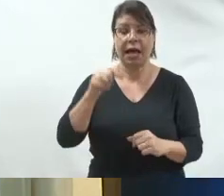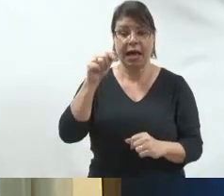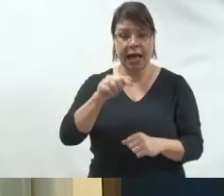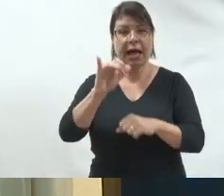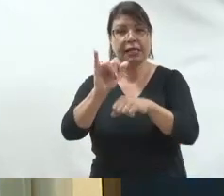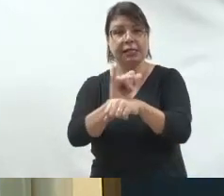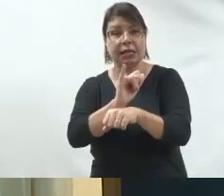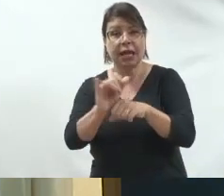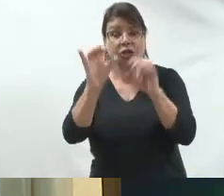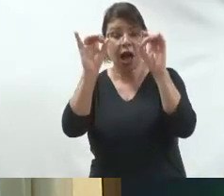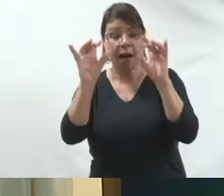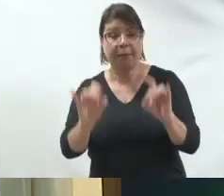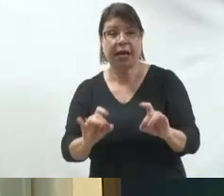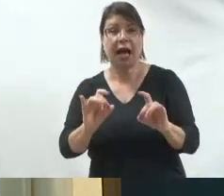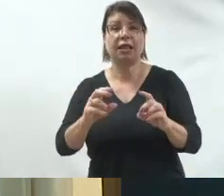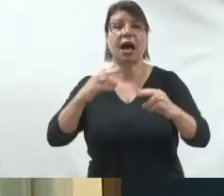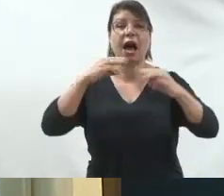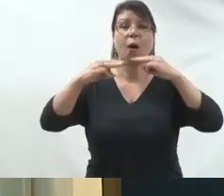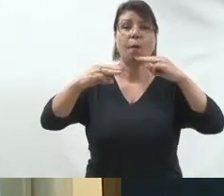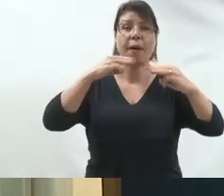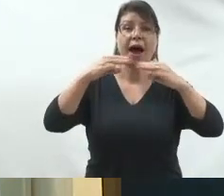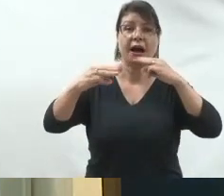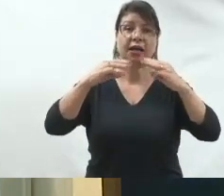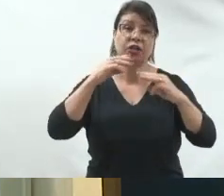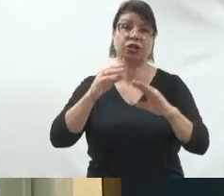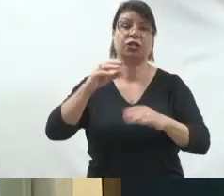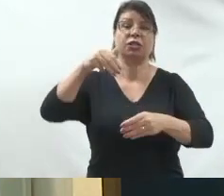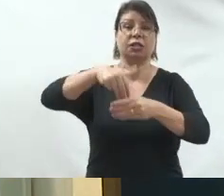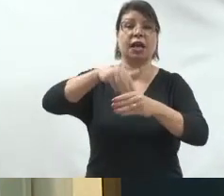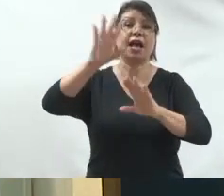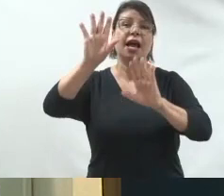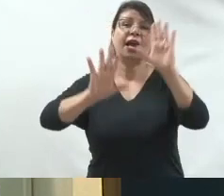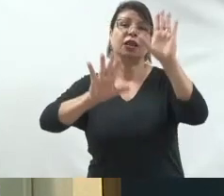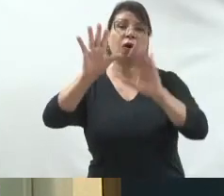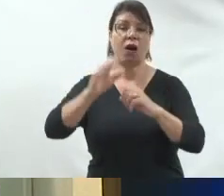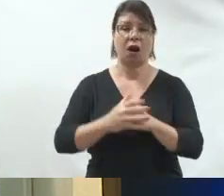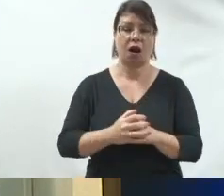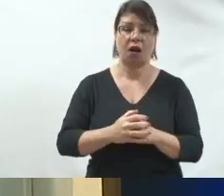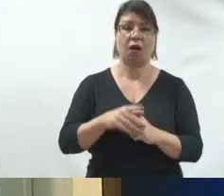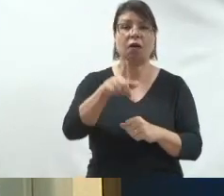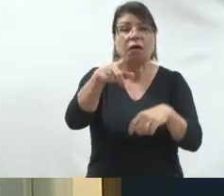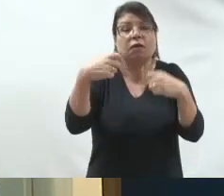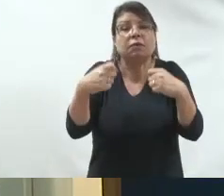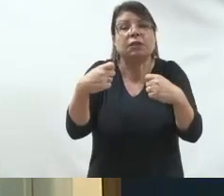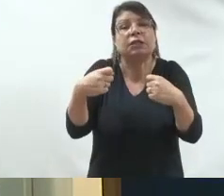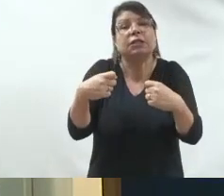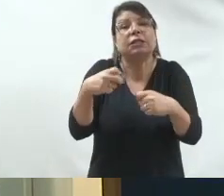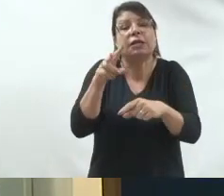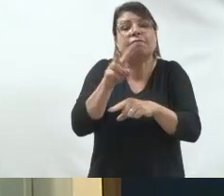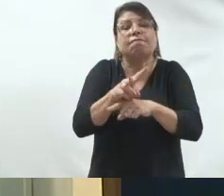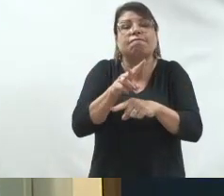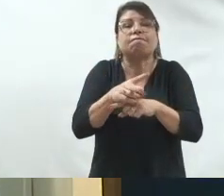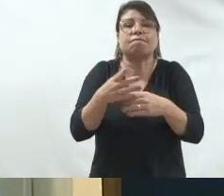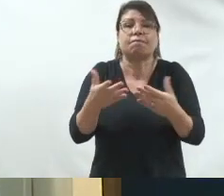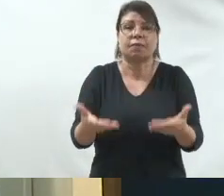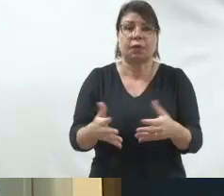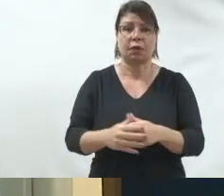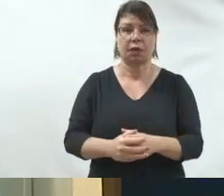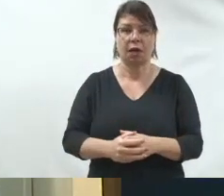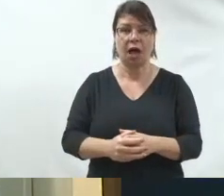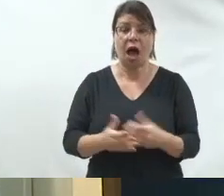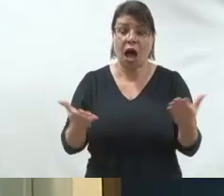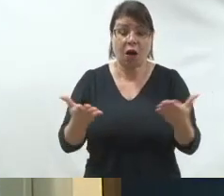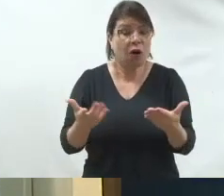aplicada ao marketing eleitoral. Então, é essa a perspectiva que você tem agora, nesse momento. Então, se você não consegue